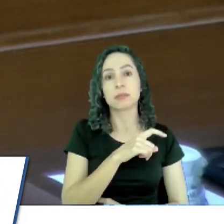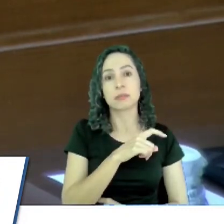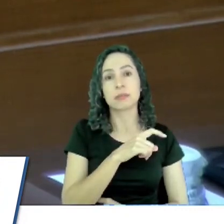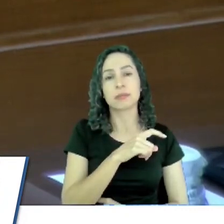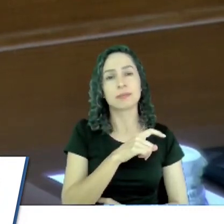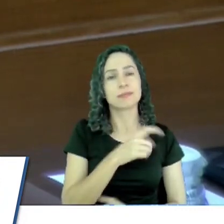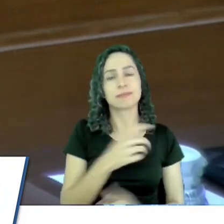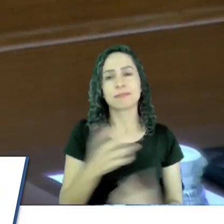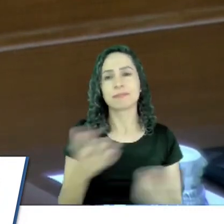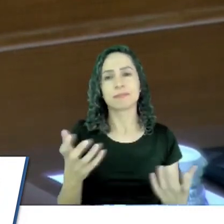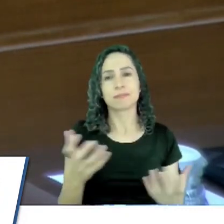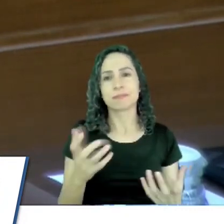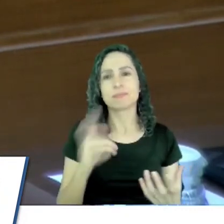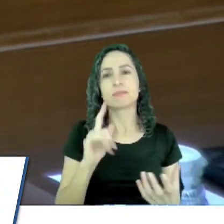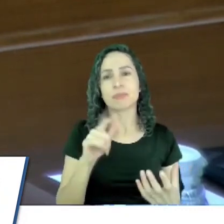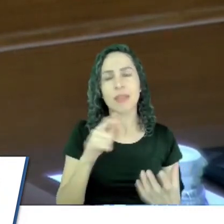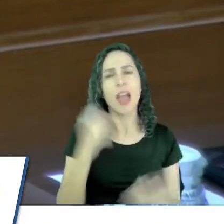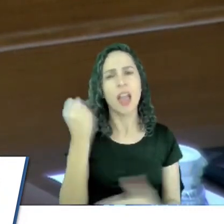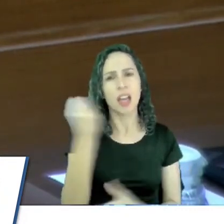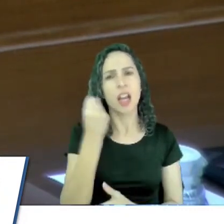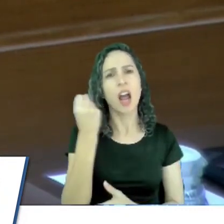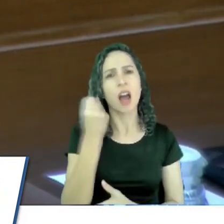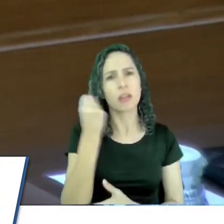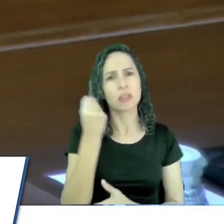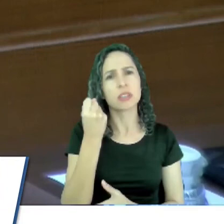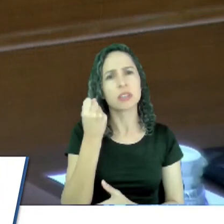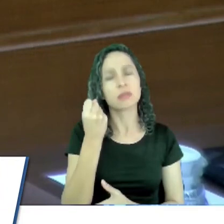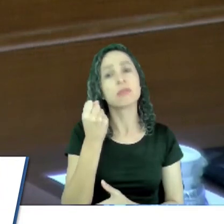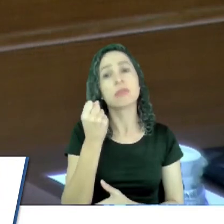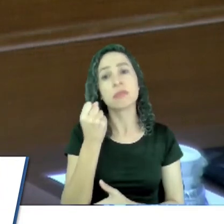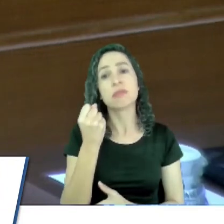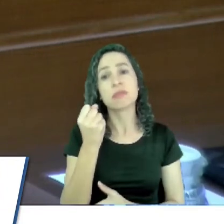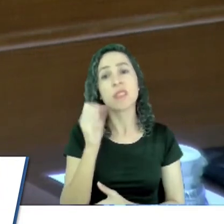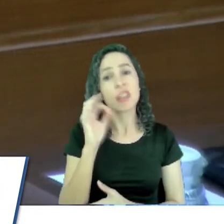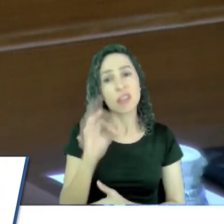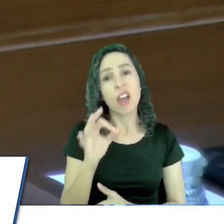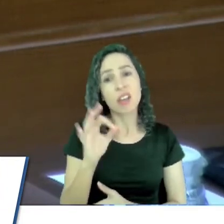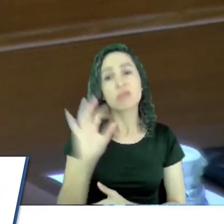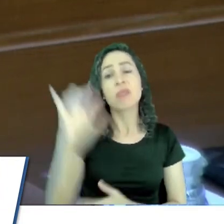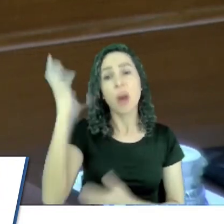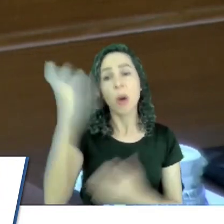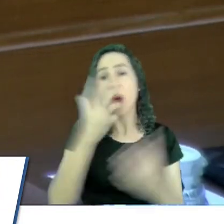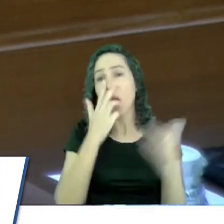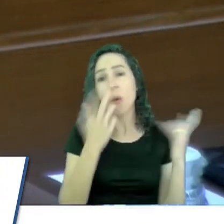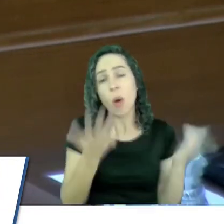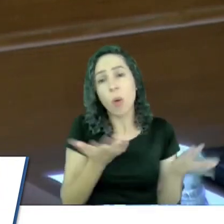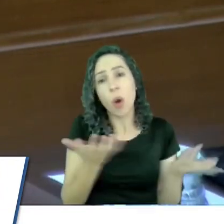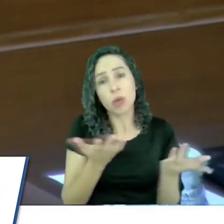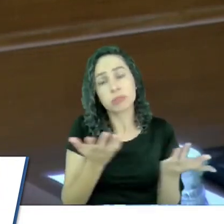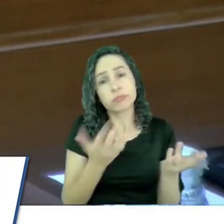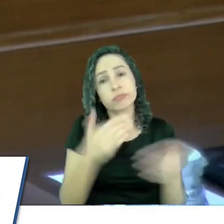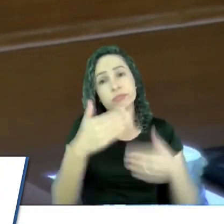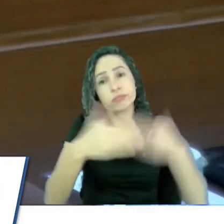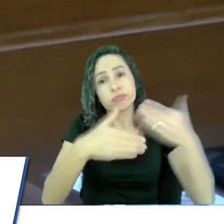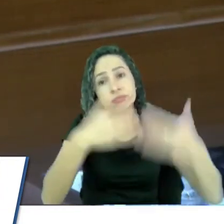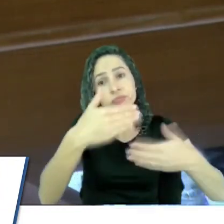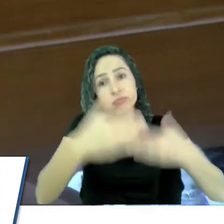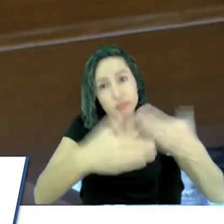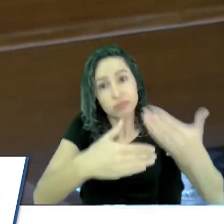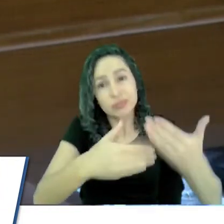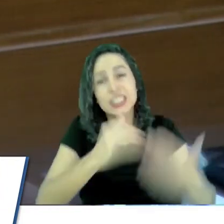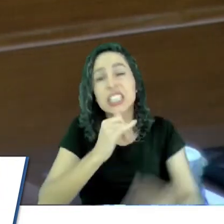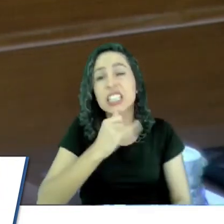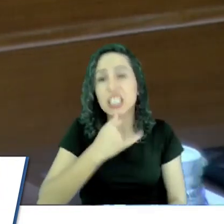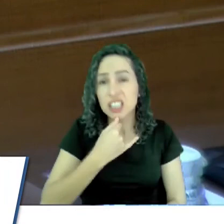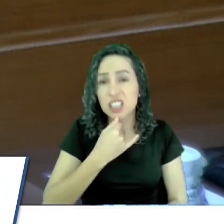é grave mesmo. Um dia, mais cedo ou mais tarde, ia dar no que deu e acabou acontecendo. Infelizmente, para